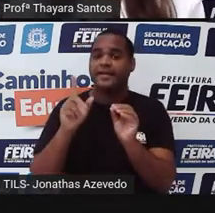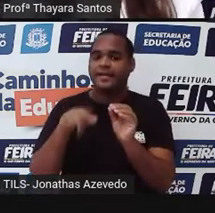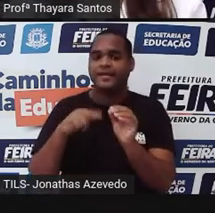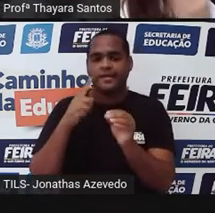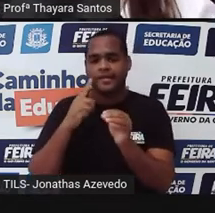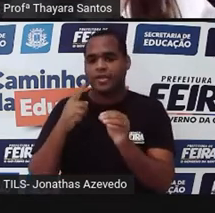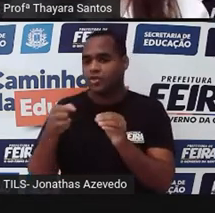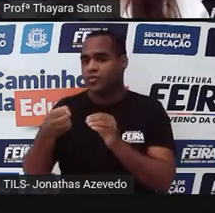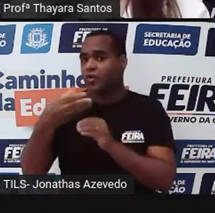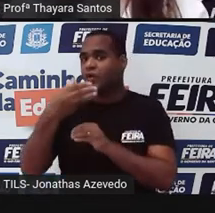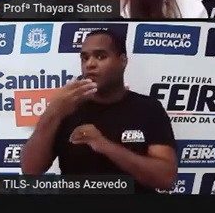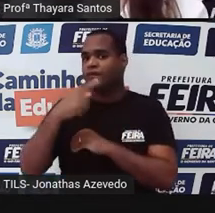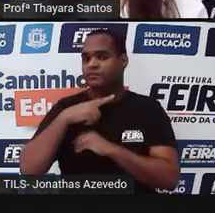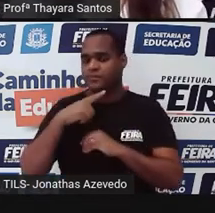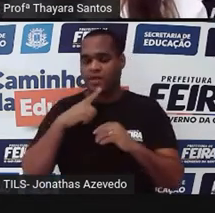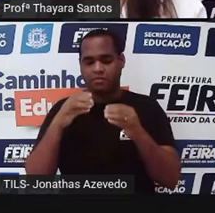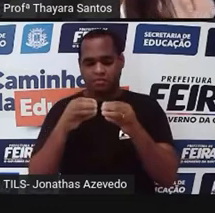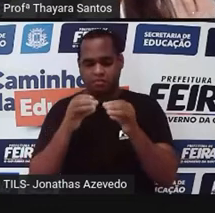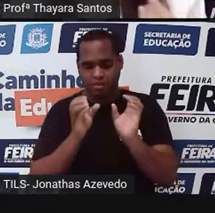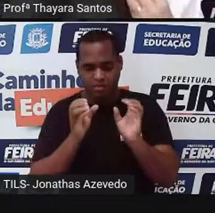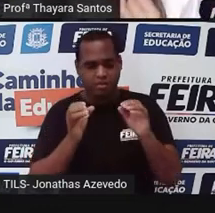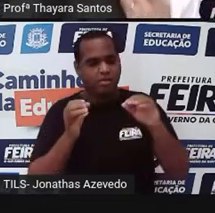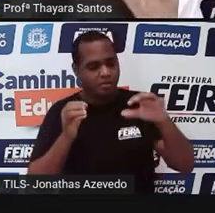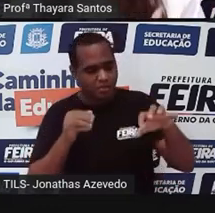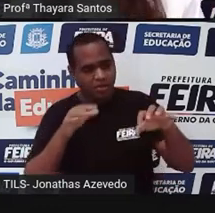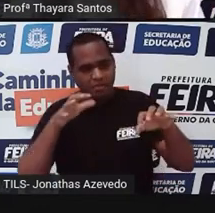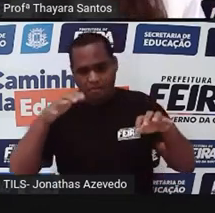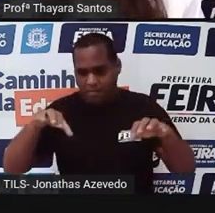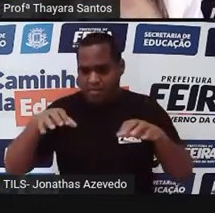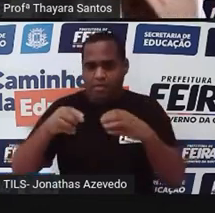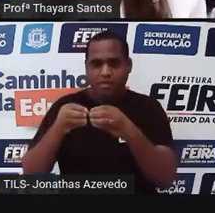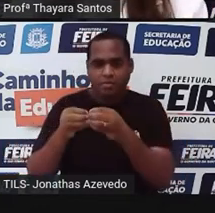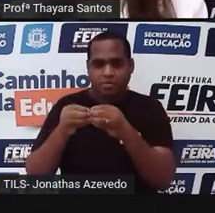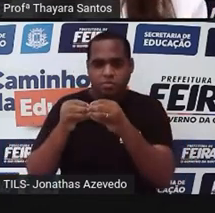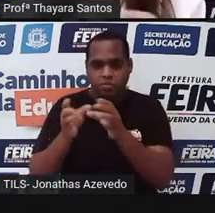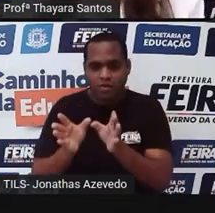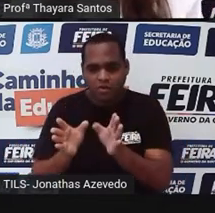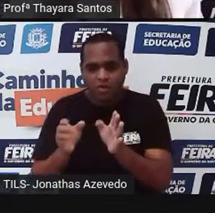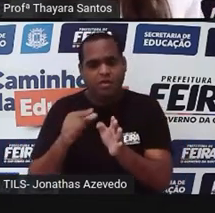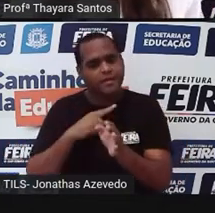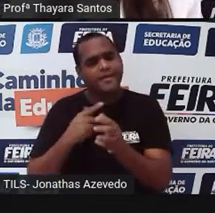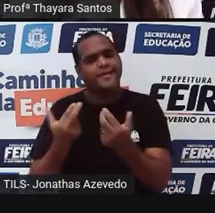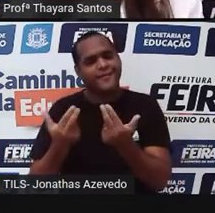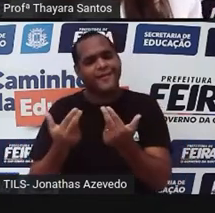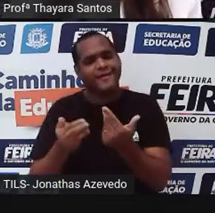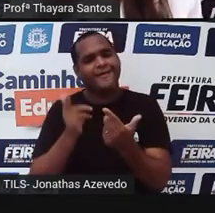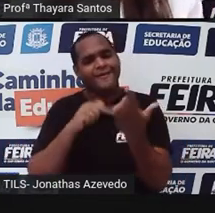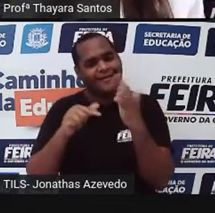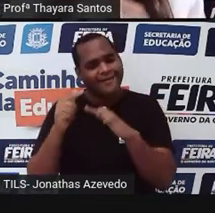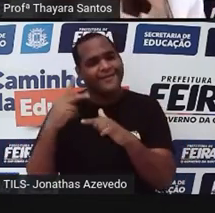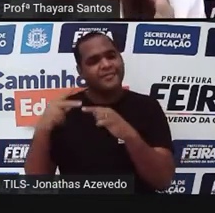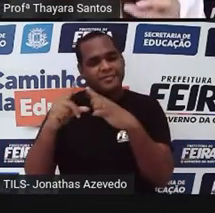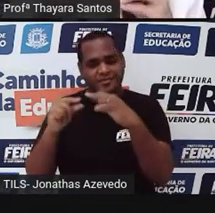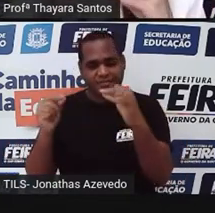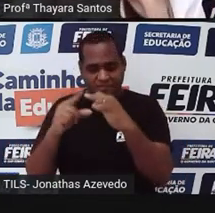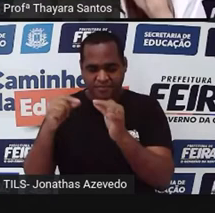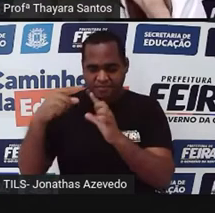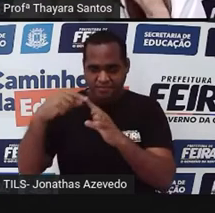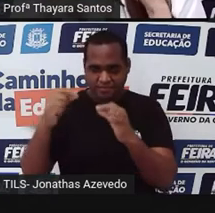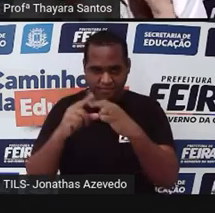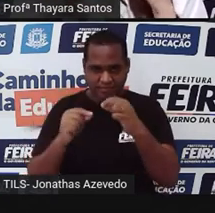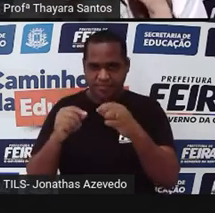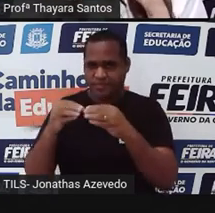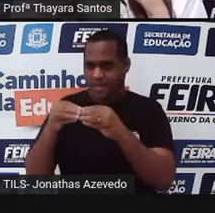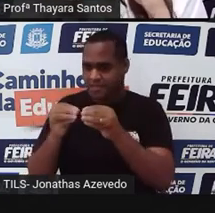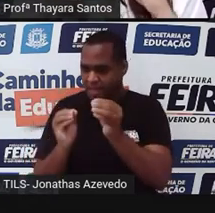vai originar um novo animal e aquele braço perdido vai ser regenerado naquela estrela. Então, se eu quebrar